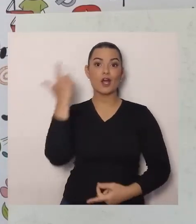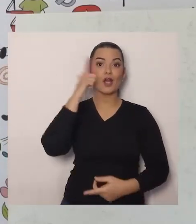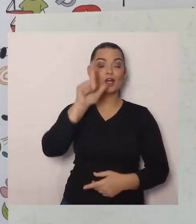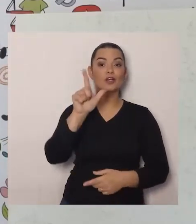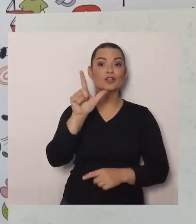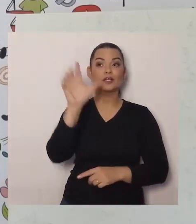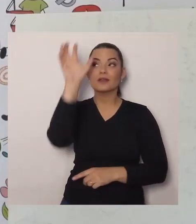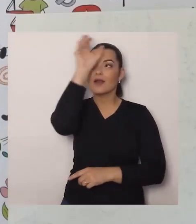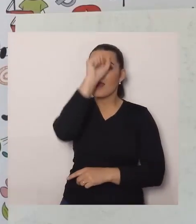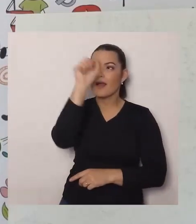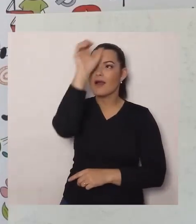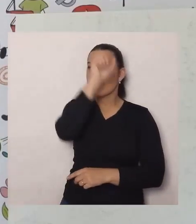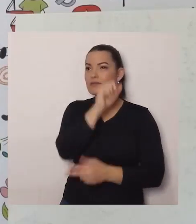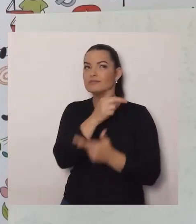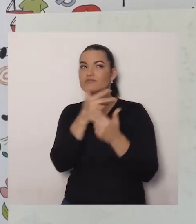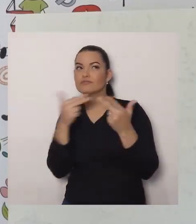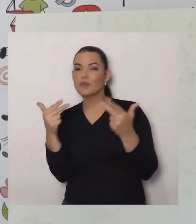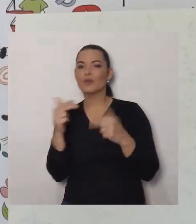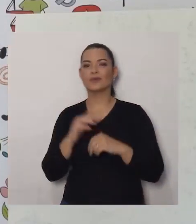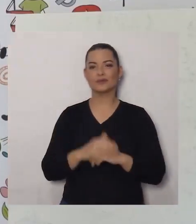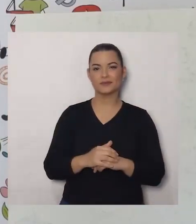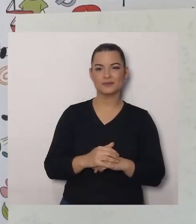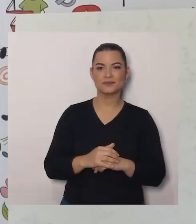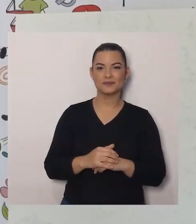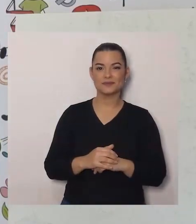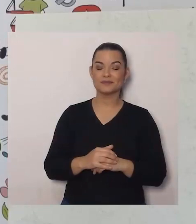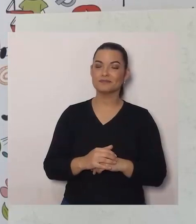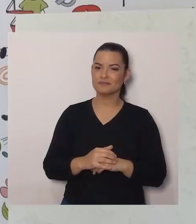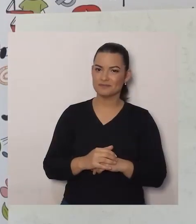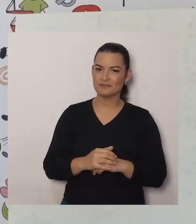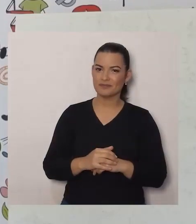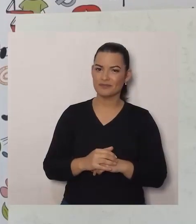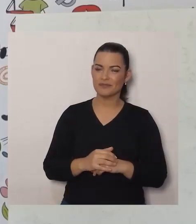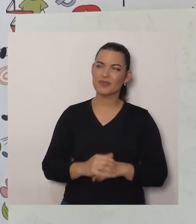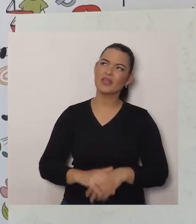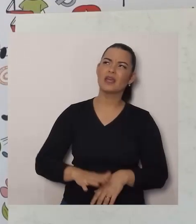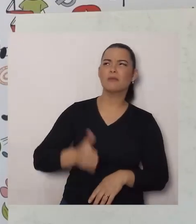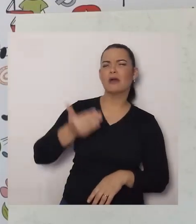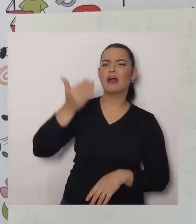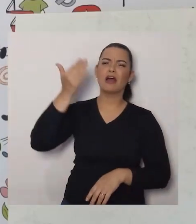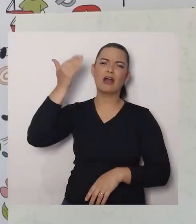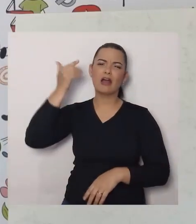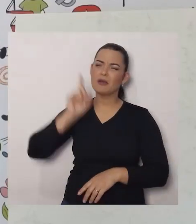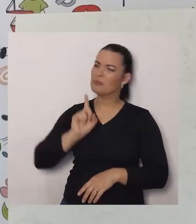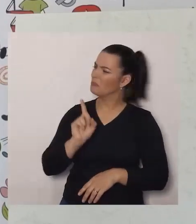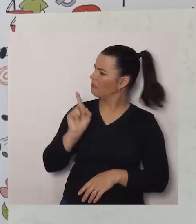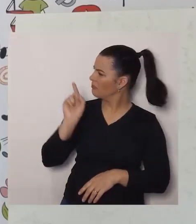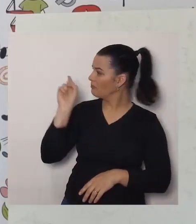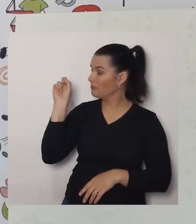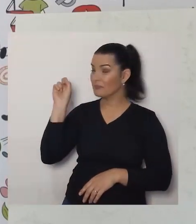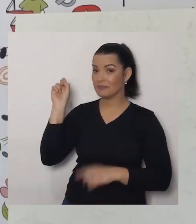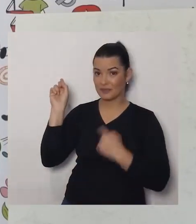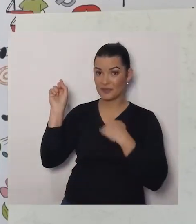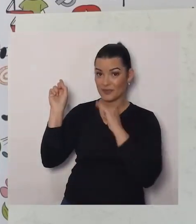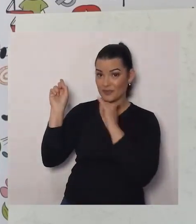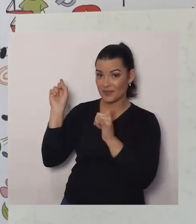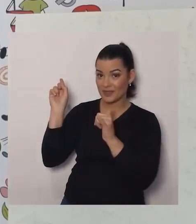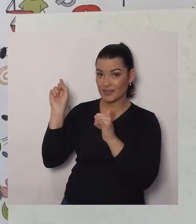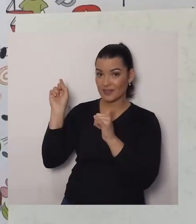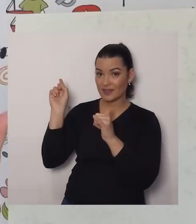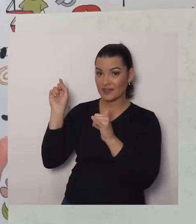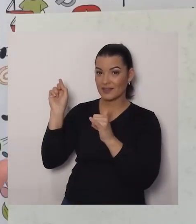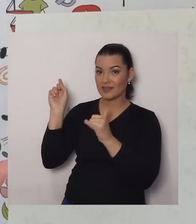Aprender muitas coisas, Lá nesse, Antigamente, Que eu estou te contando,